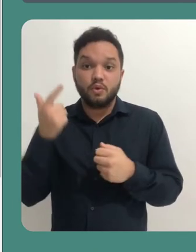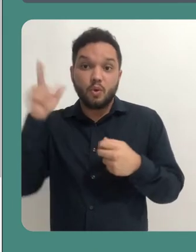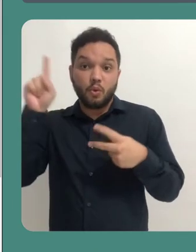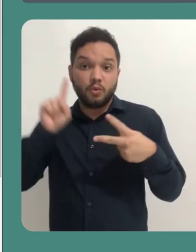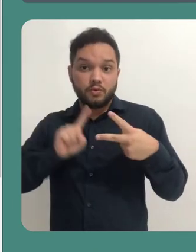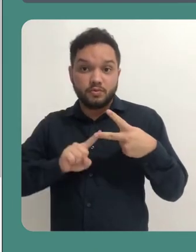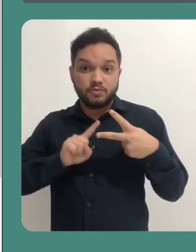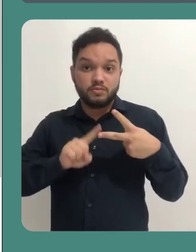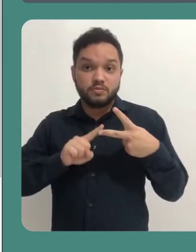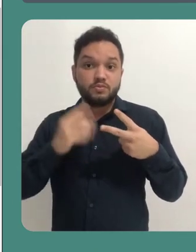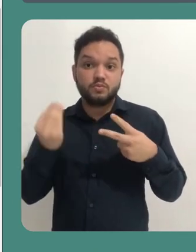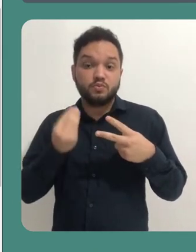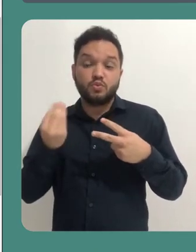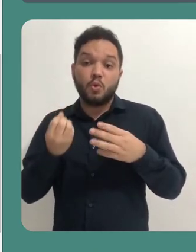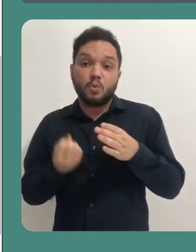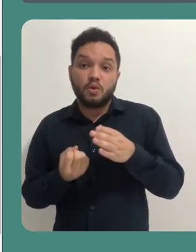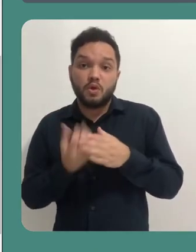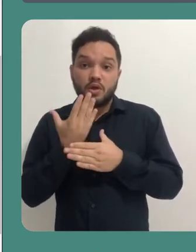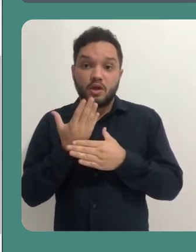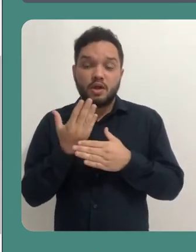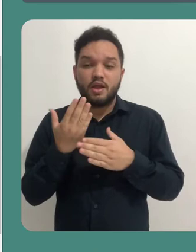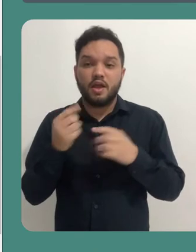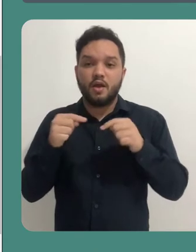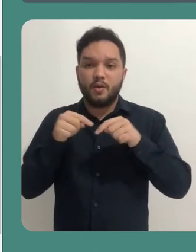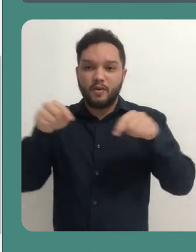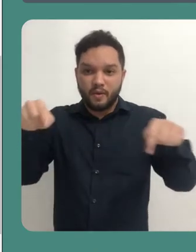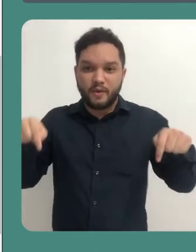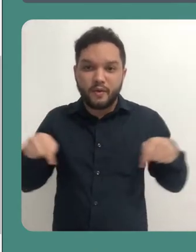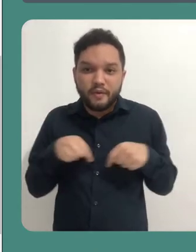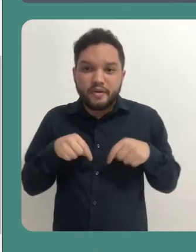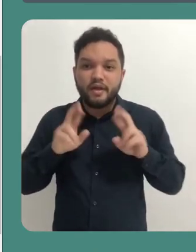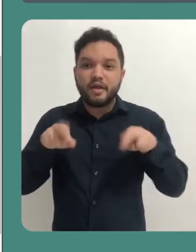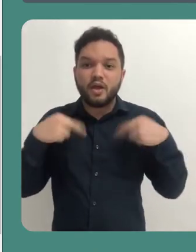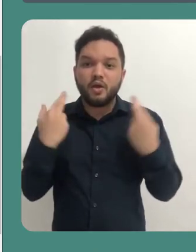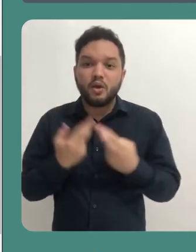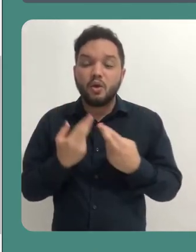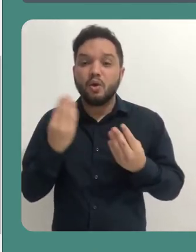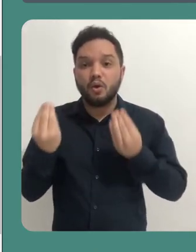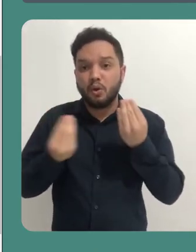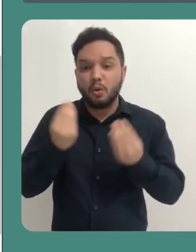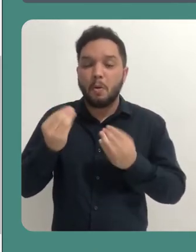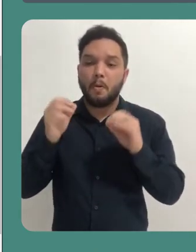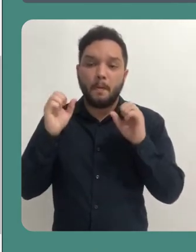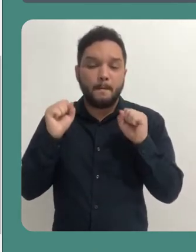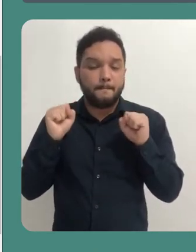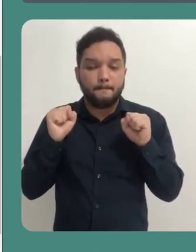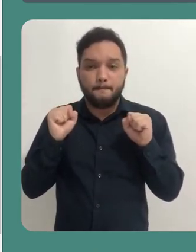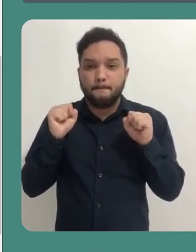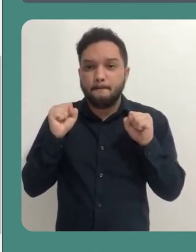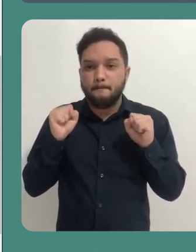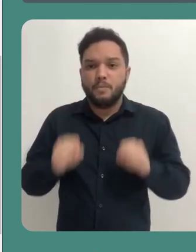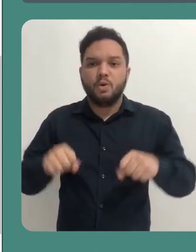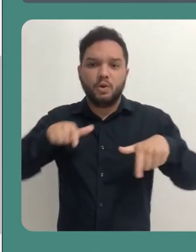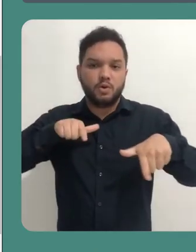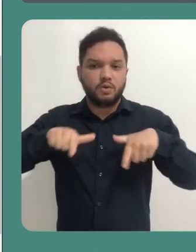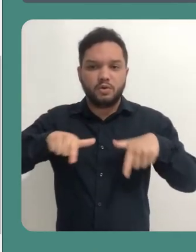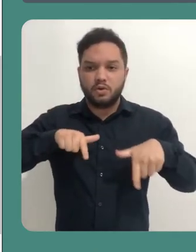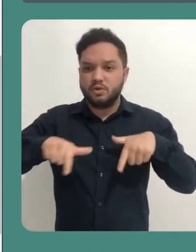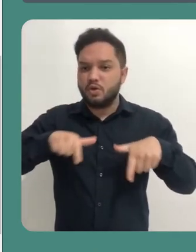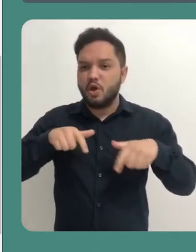A outra maneira de você criar um espaço para reunião, seja ele para